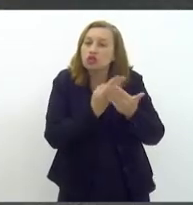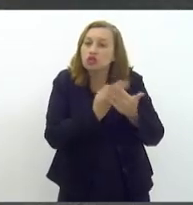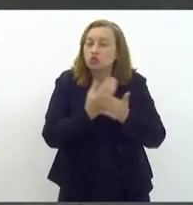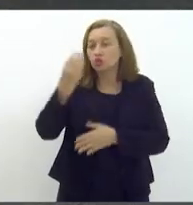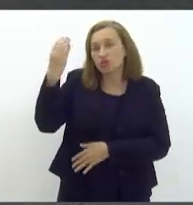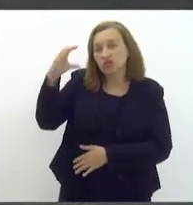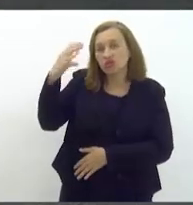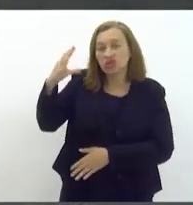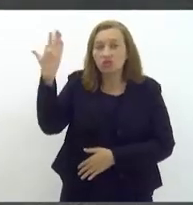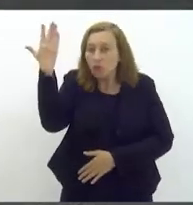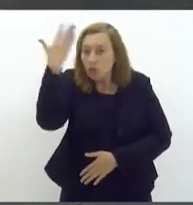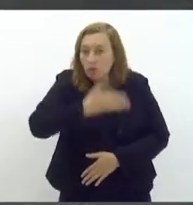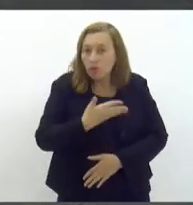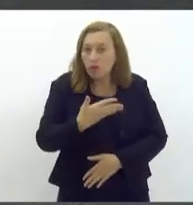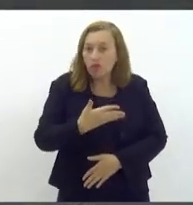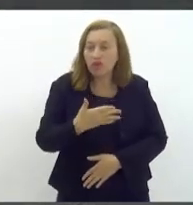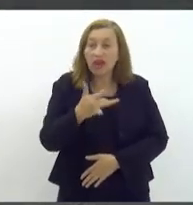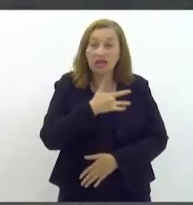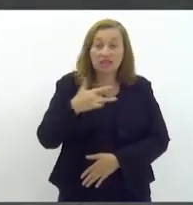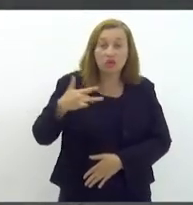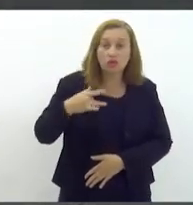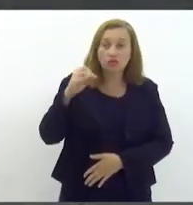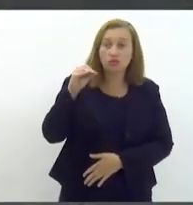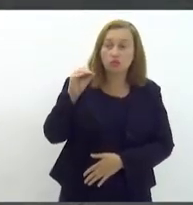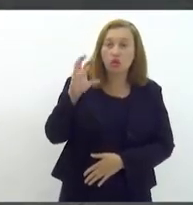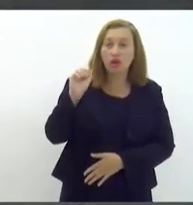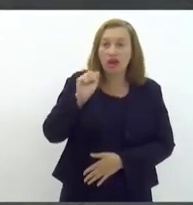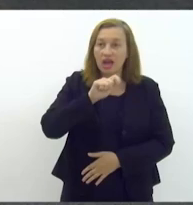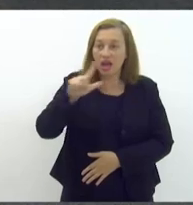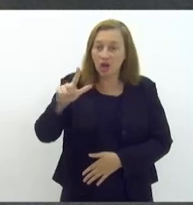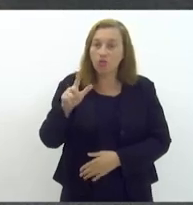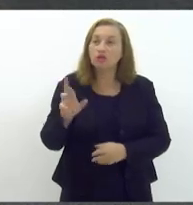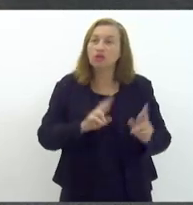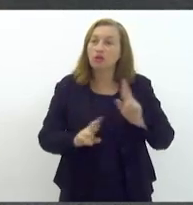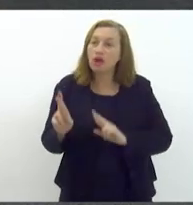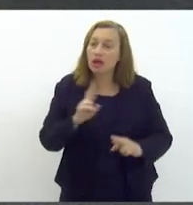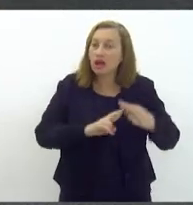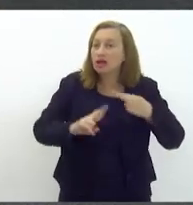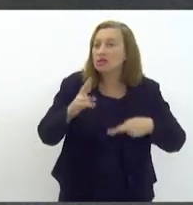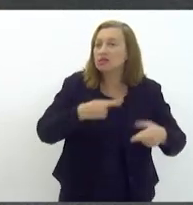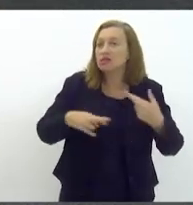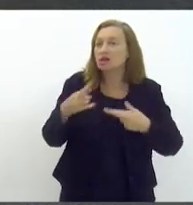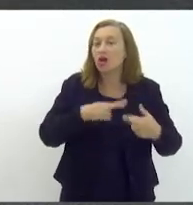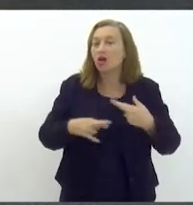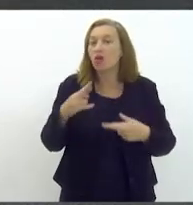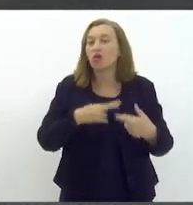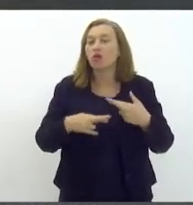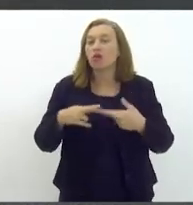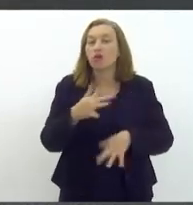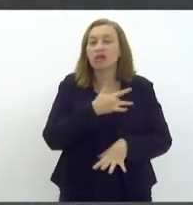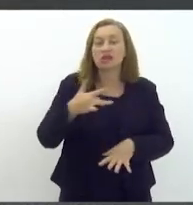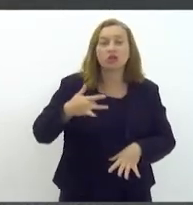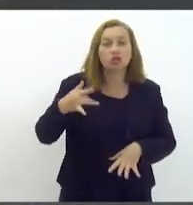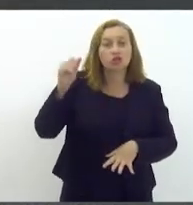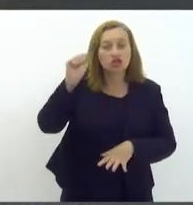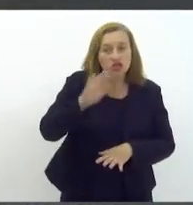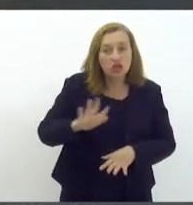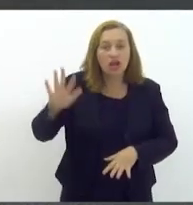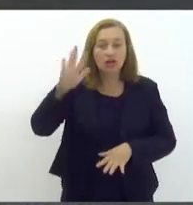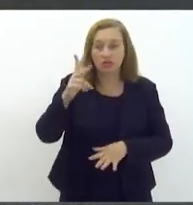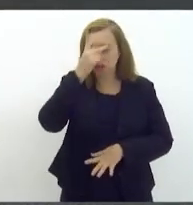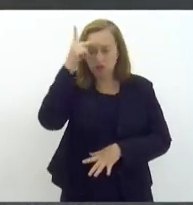comprovam que a saúde bucal tem íntima relação com a saúde geral das pessoas.